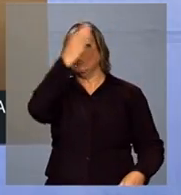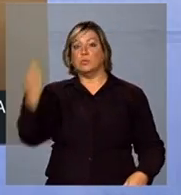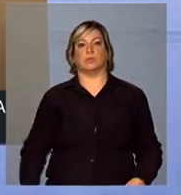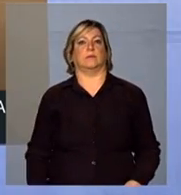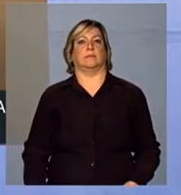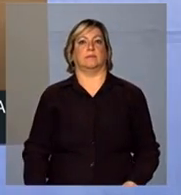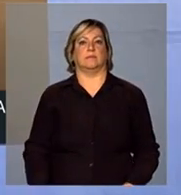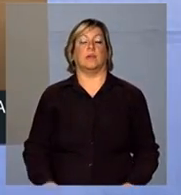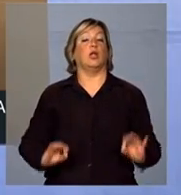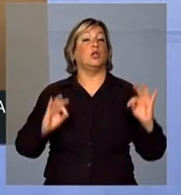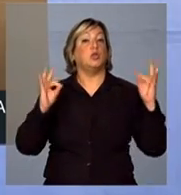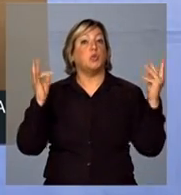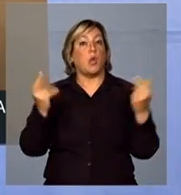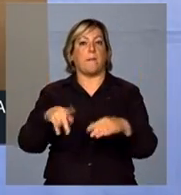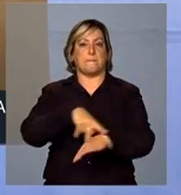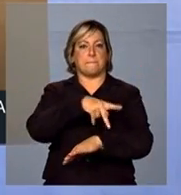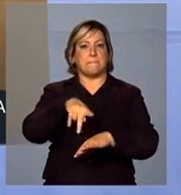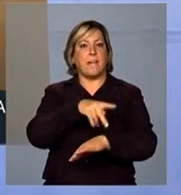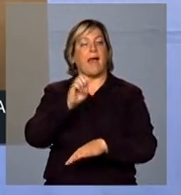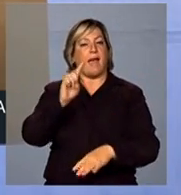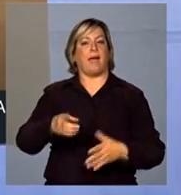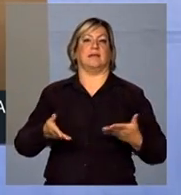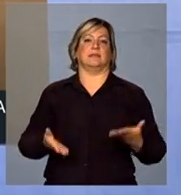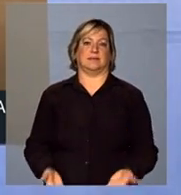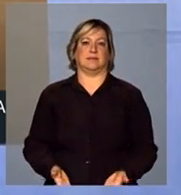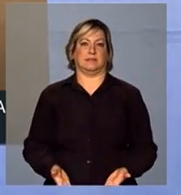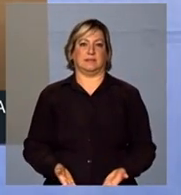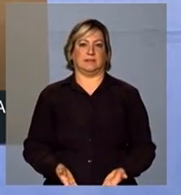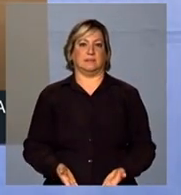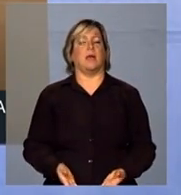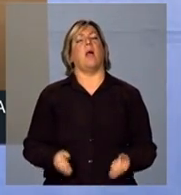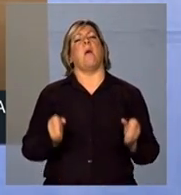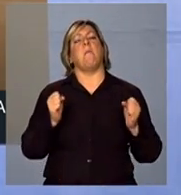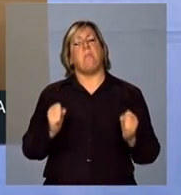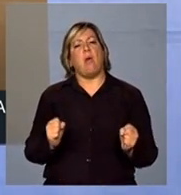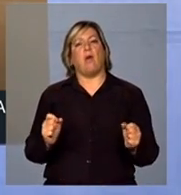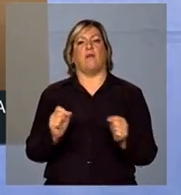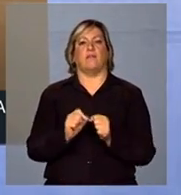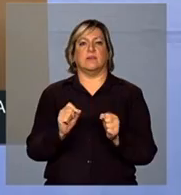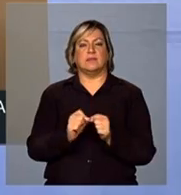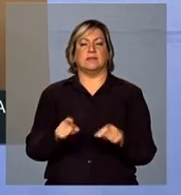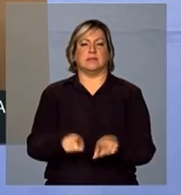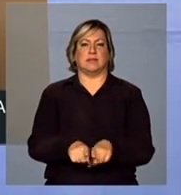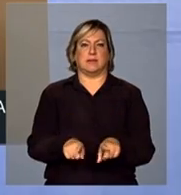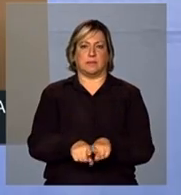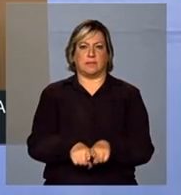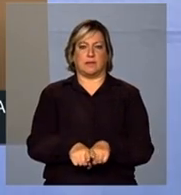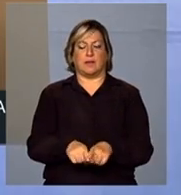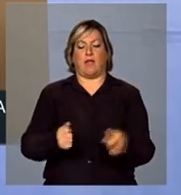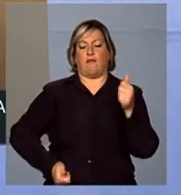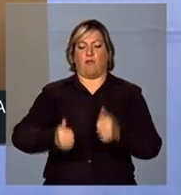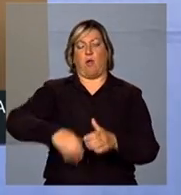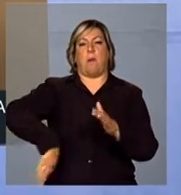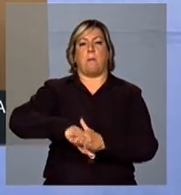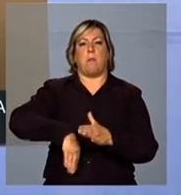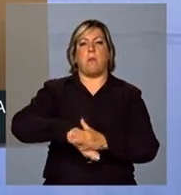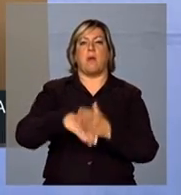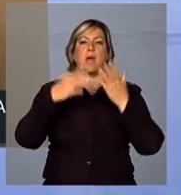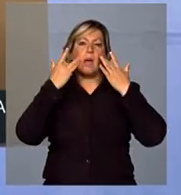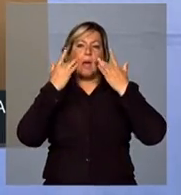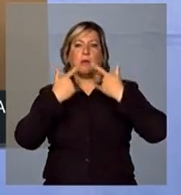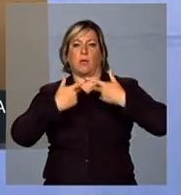Em todos os países desenvolvidos é assim. Pode fazer também futebol e arte,